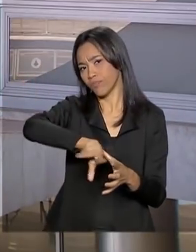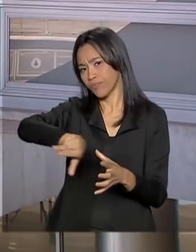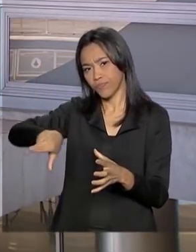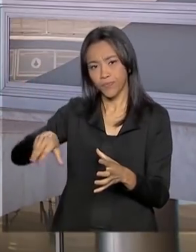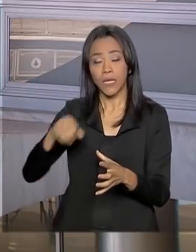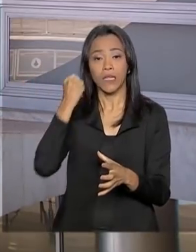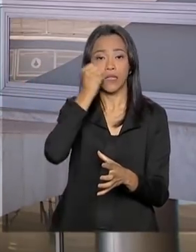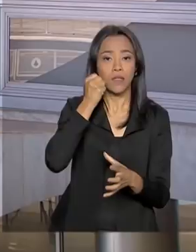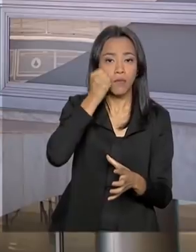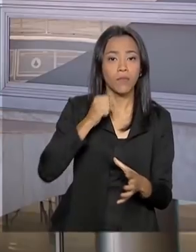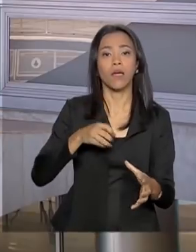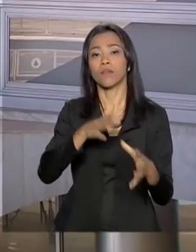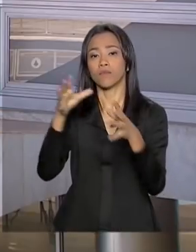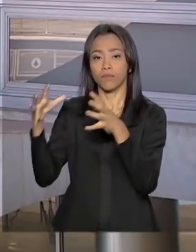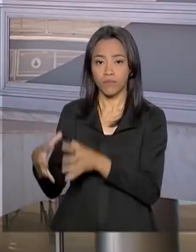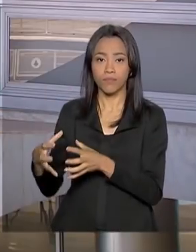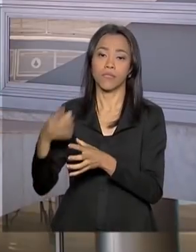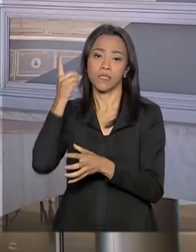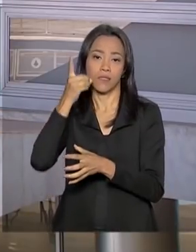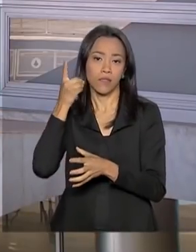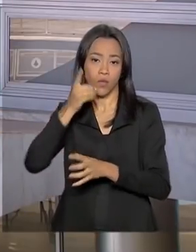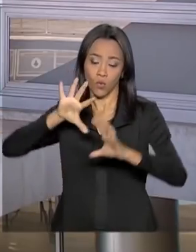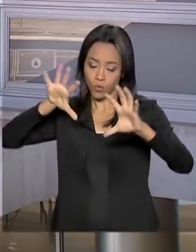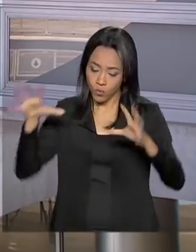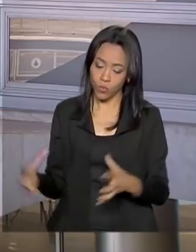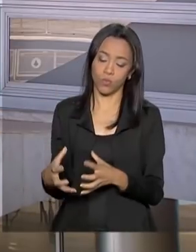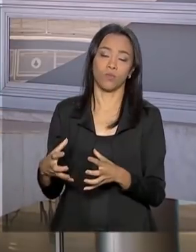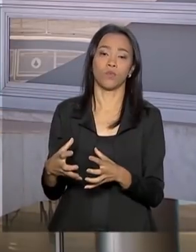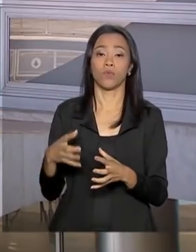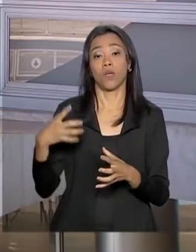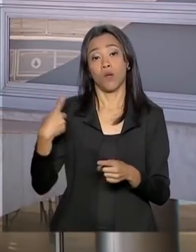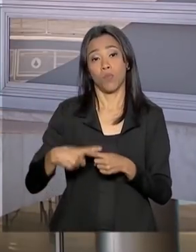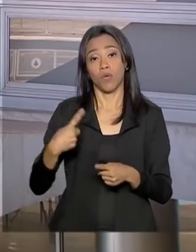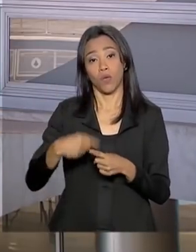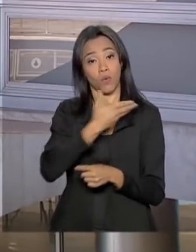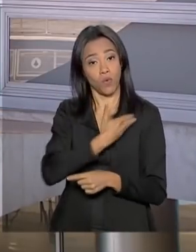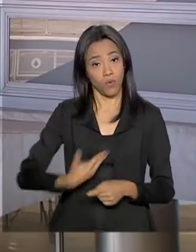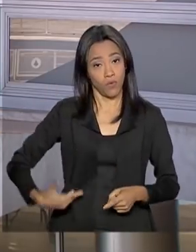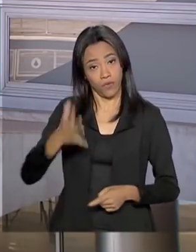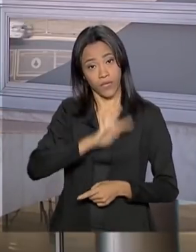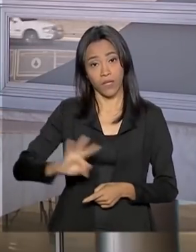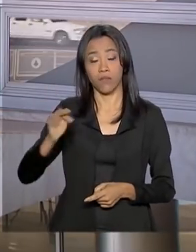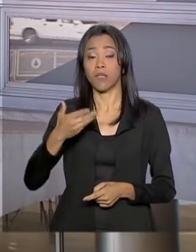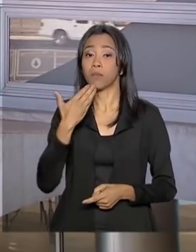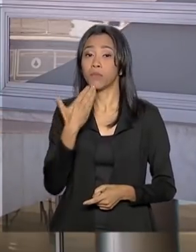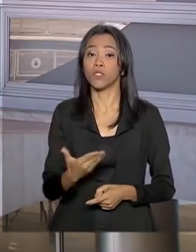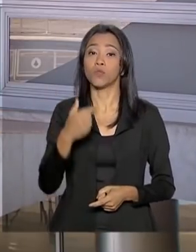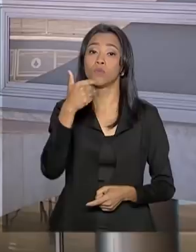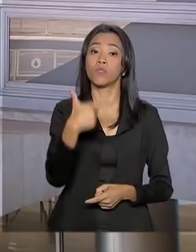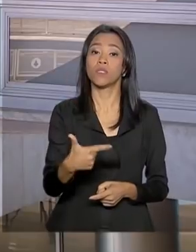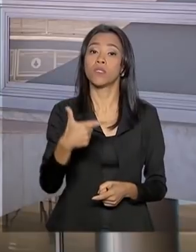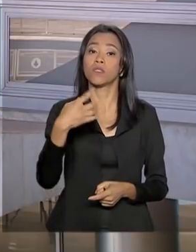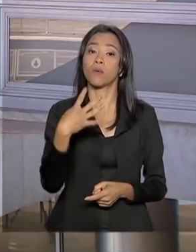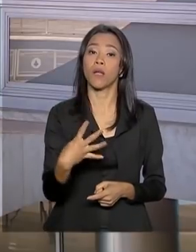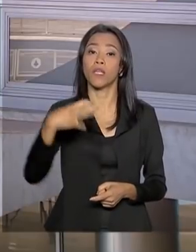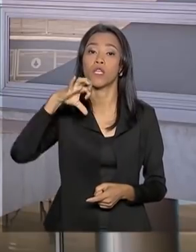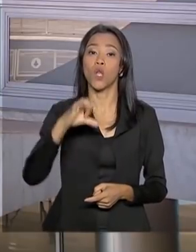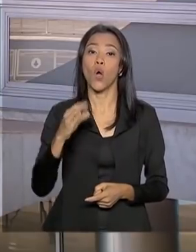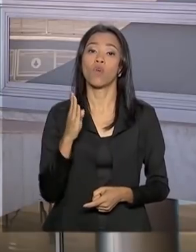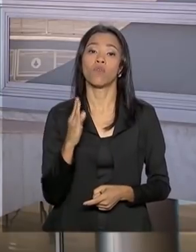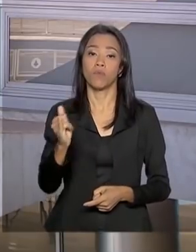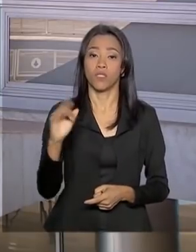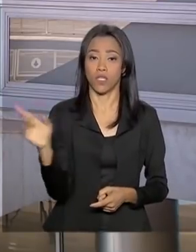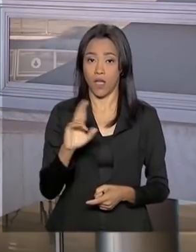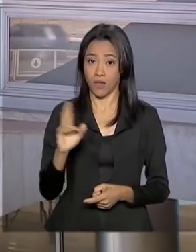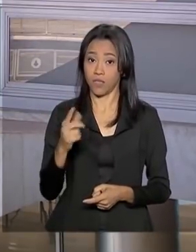sessão, então, do Congresso Nacional. A União está precisando de dinheiro extra, pediu aí R 249 bilhões para quitar